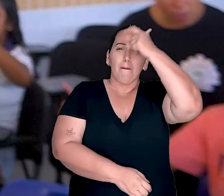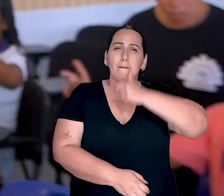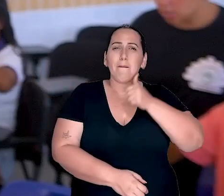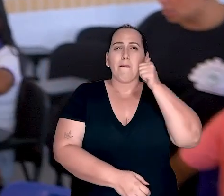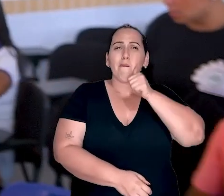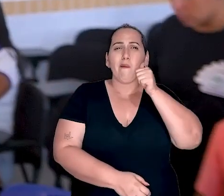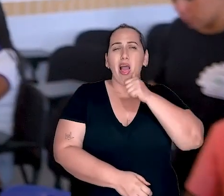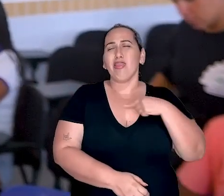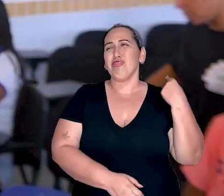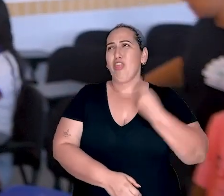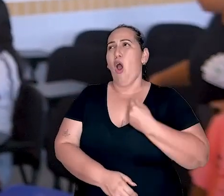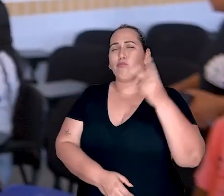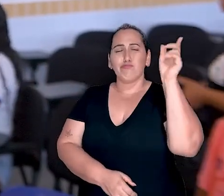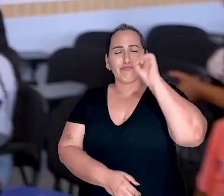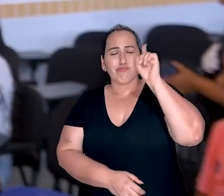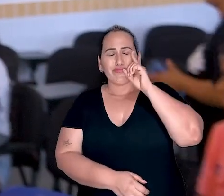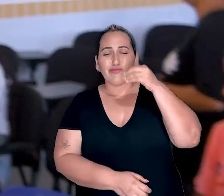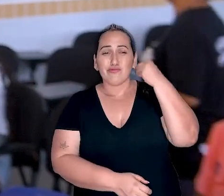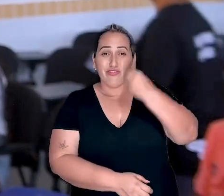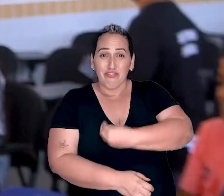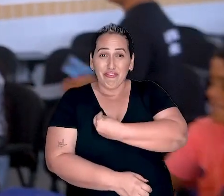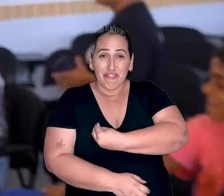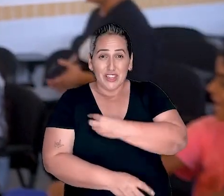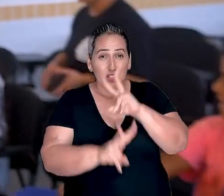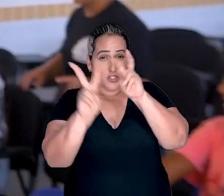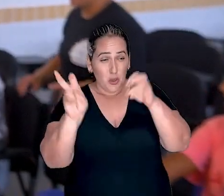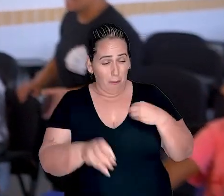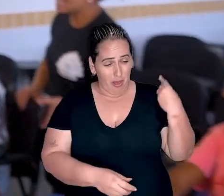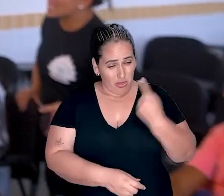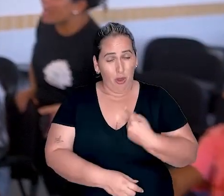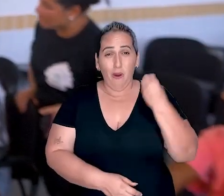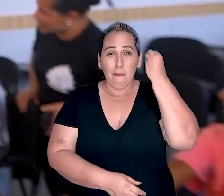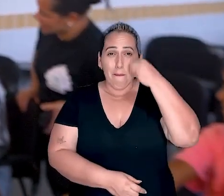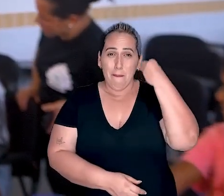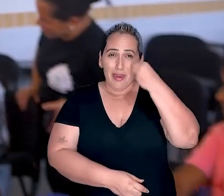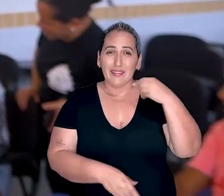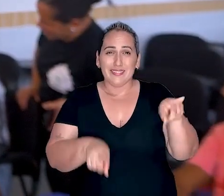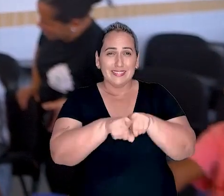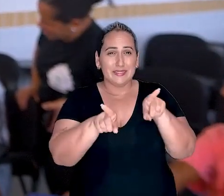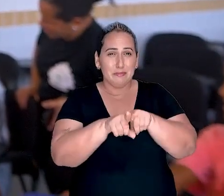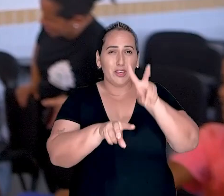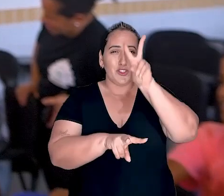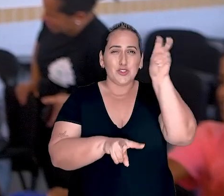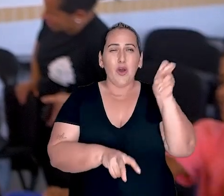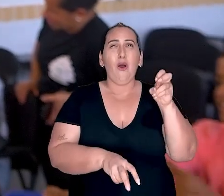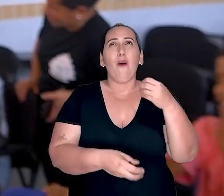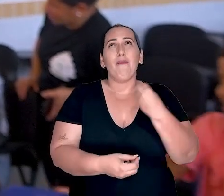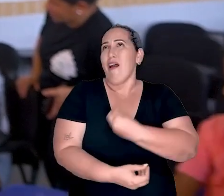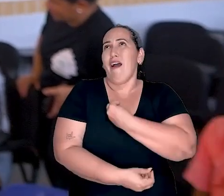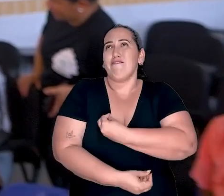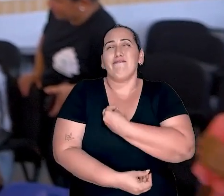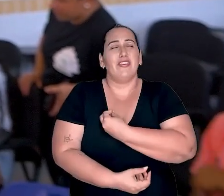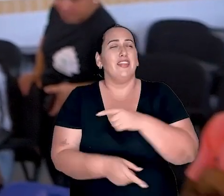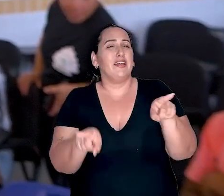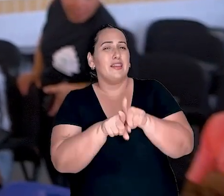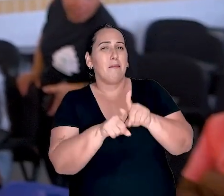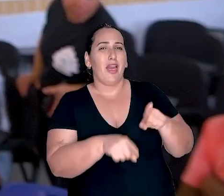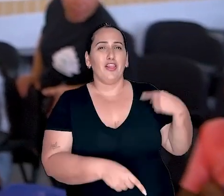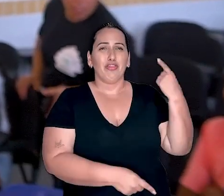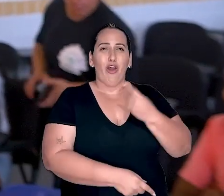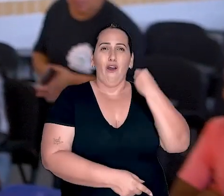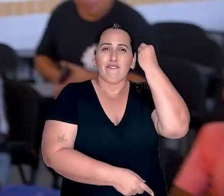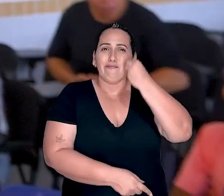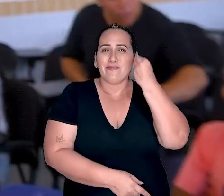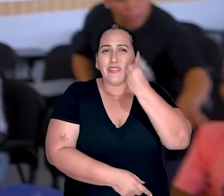que nós vivenciamos na nossa vida de relação, trazer um pouco da nossa experiência, um pouco da nossa vida, do que nós